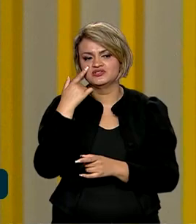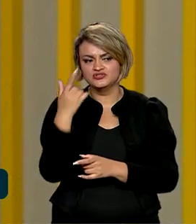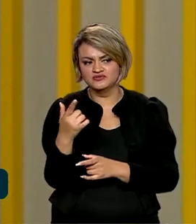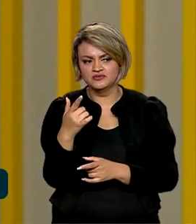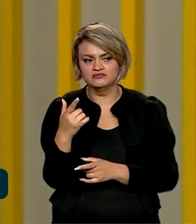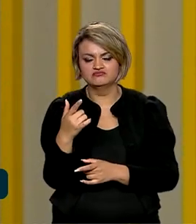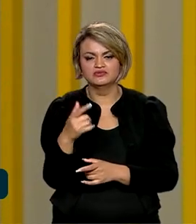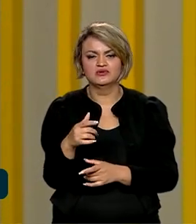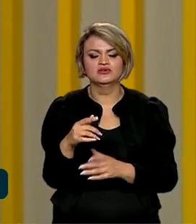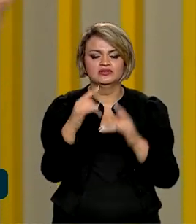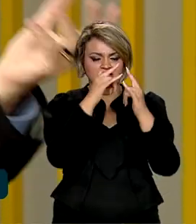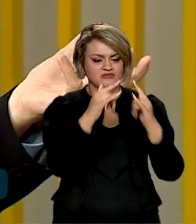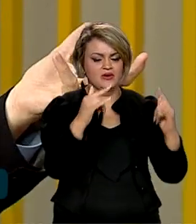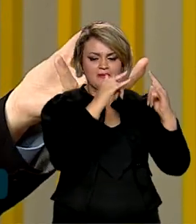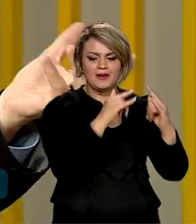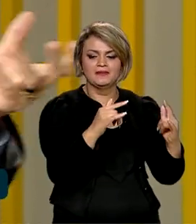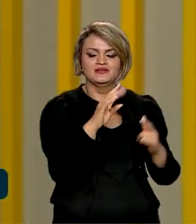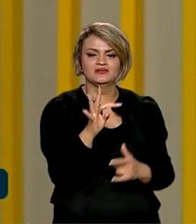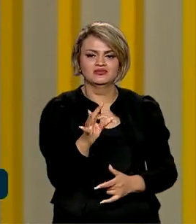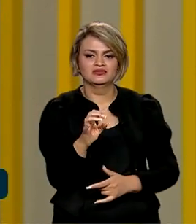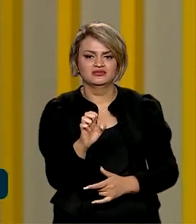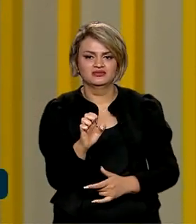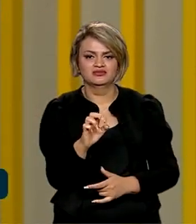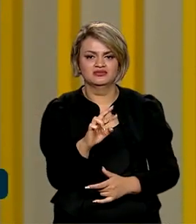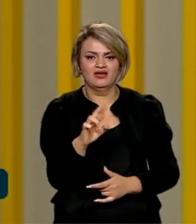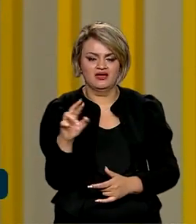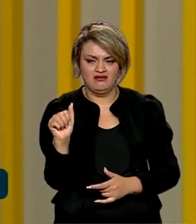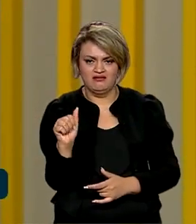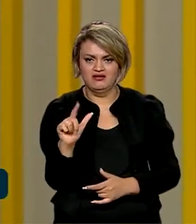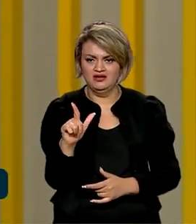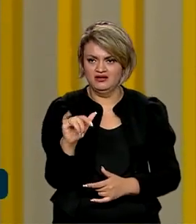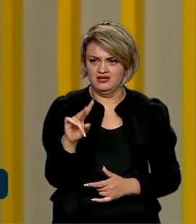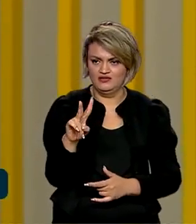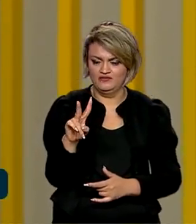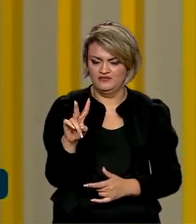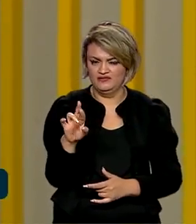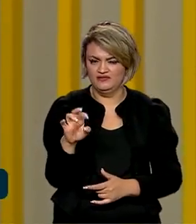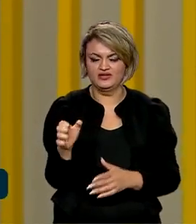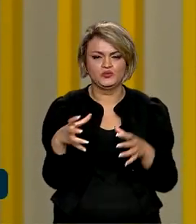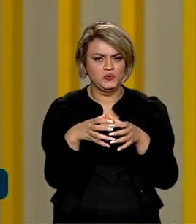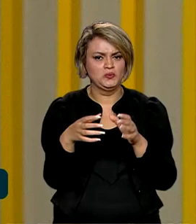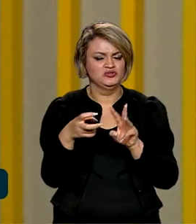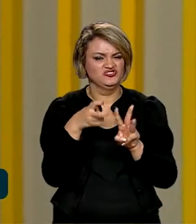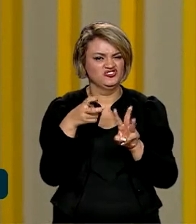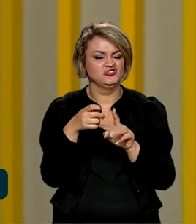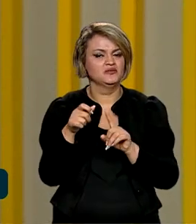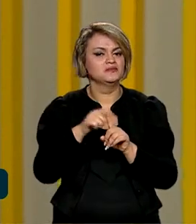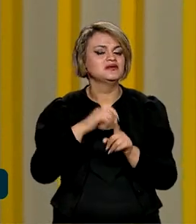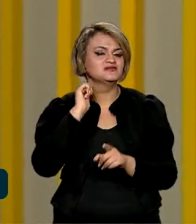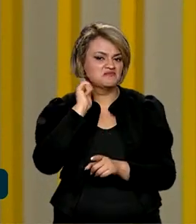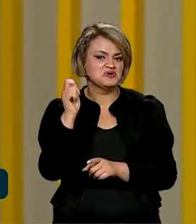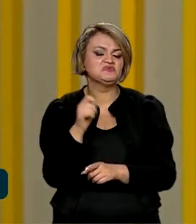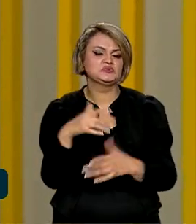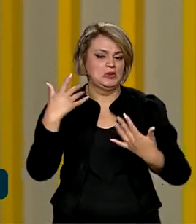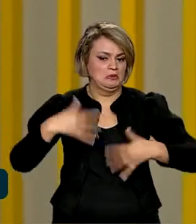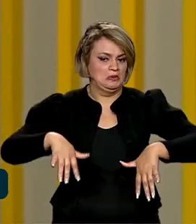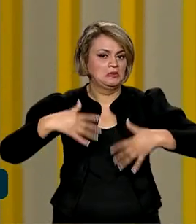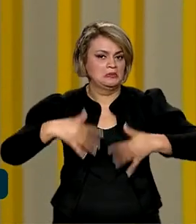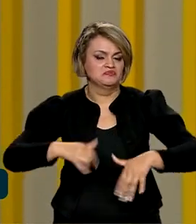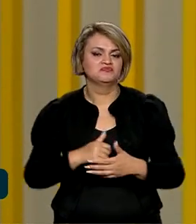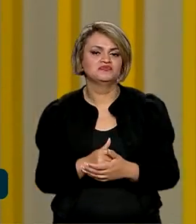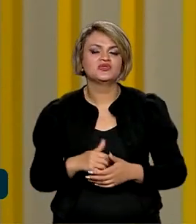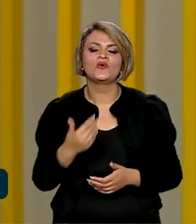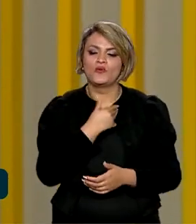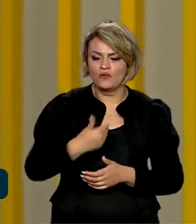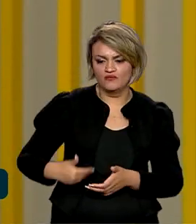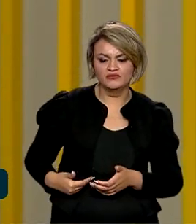no acampamento Terra Livre dos povos indígenas em abril. É de um simbolismo muito grande, porque é o governo